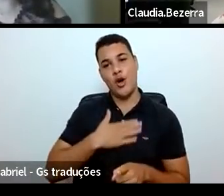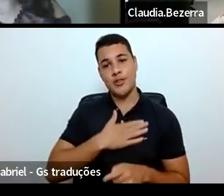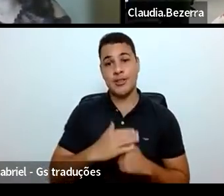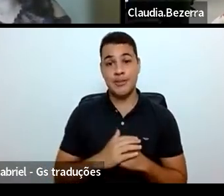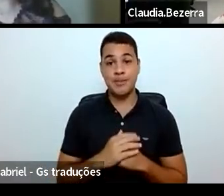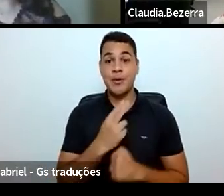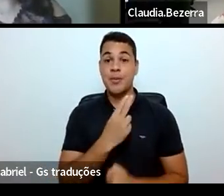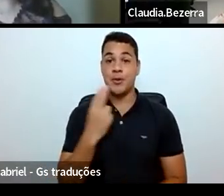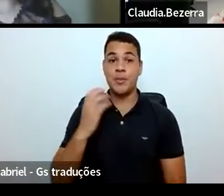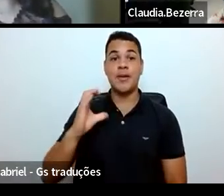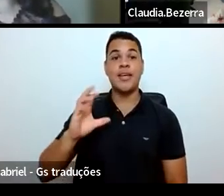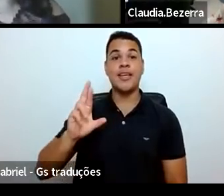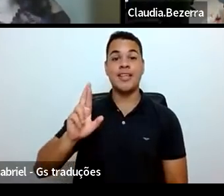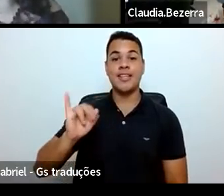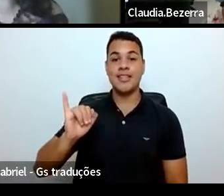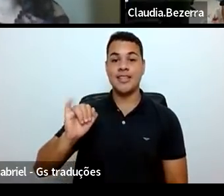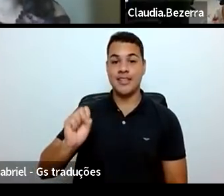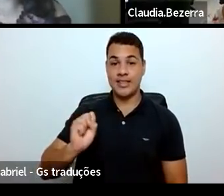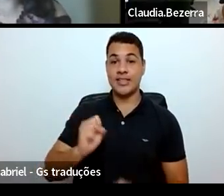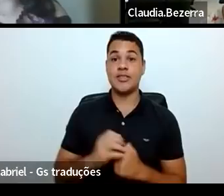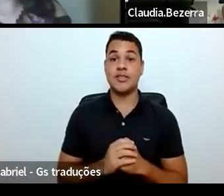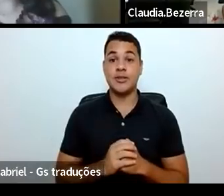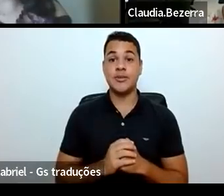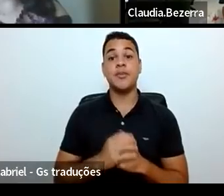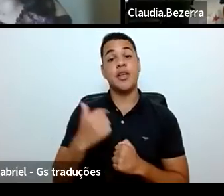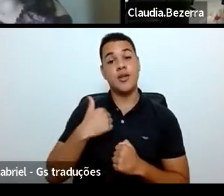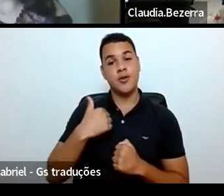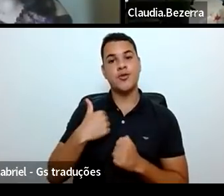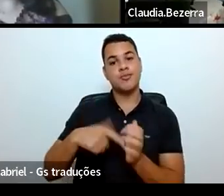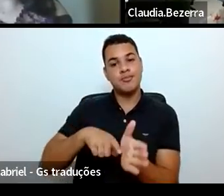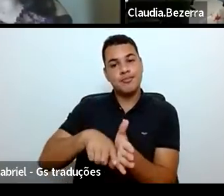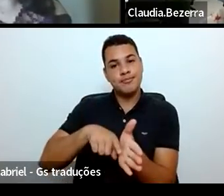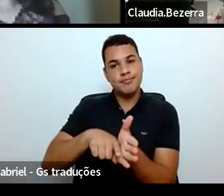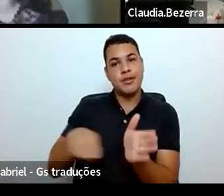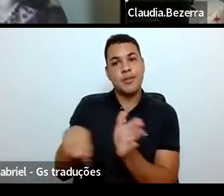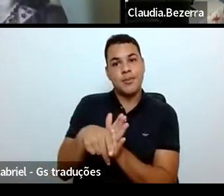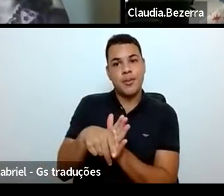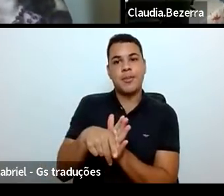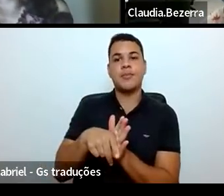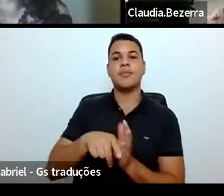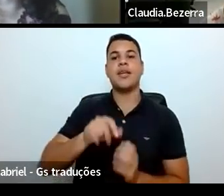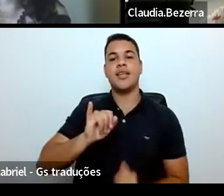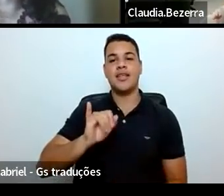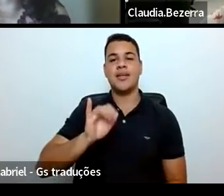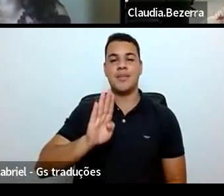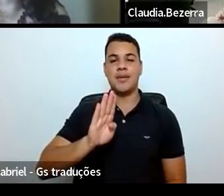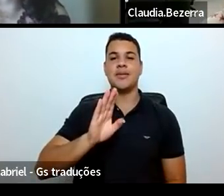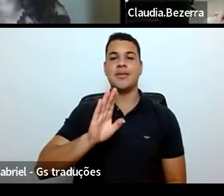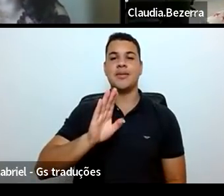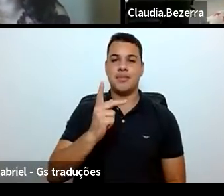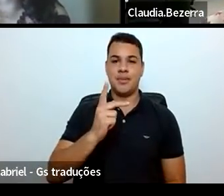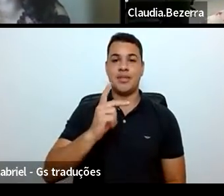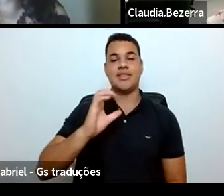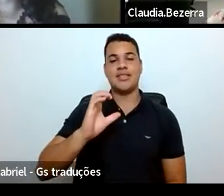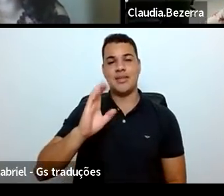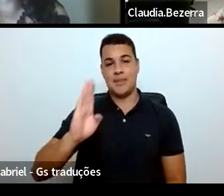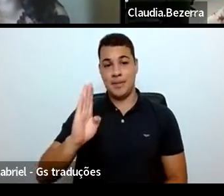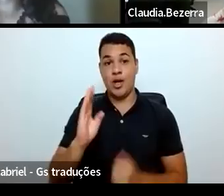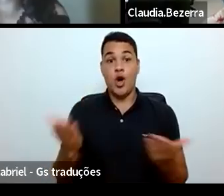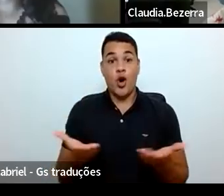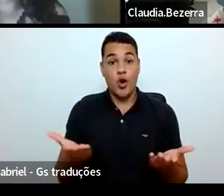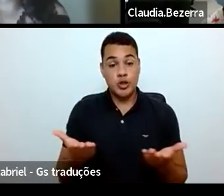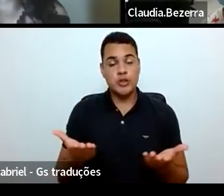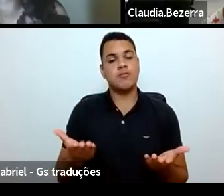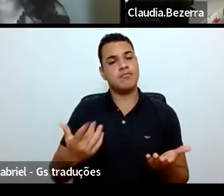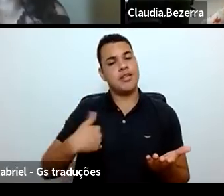jornalista da Vice-Presidência de Pesquisa e Coleções Biológicas, a VPPCB, e hoje comemoramos com muita alegria esse